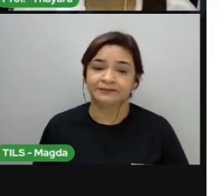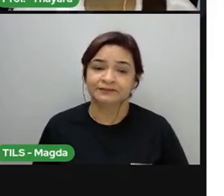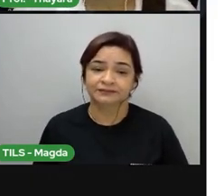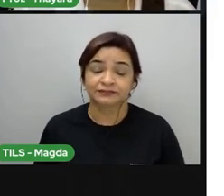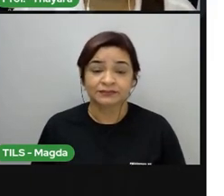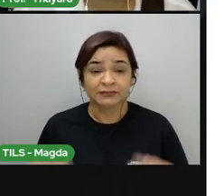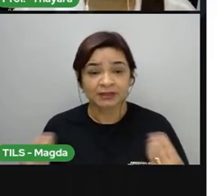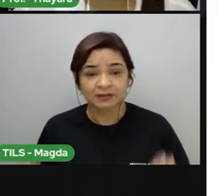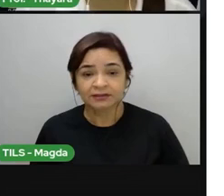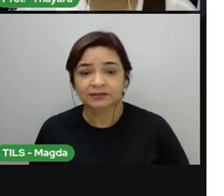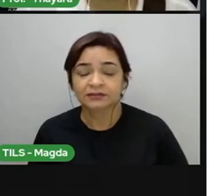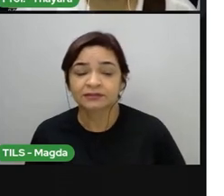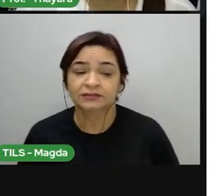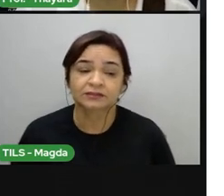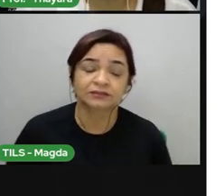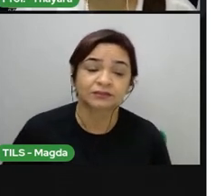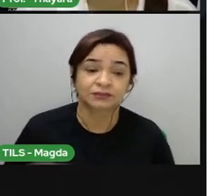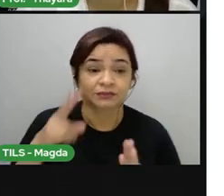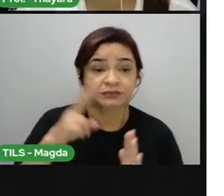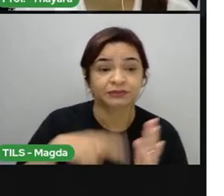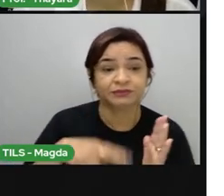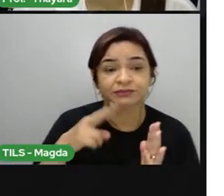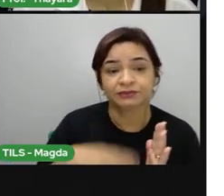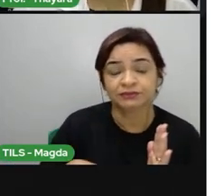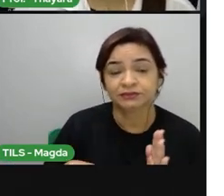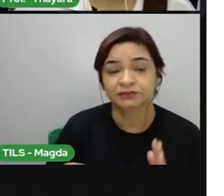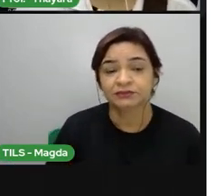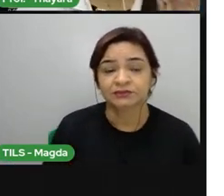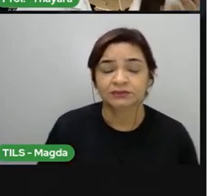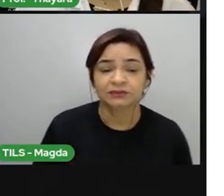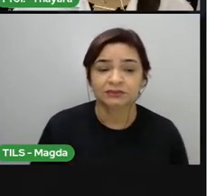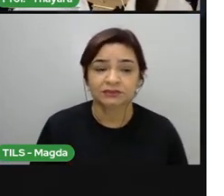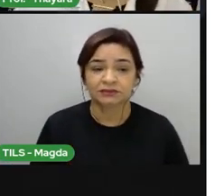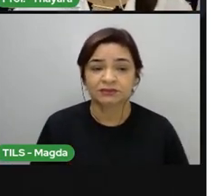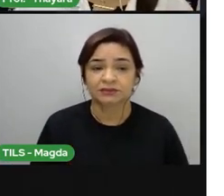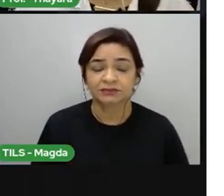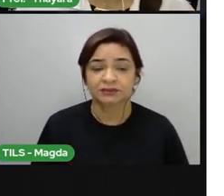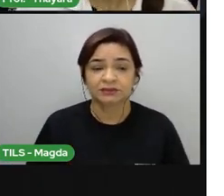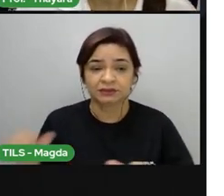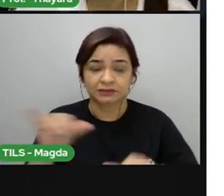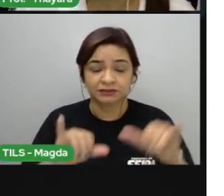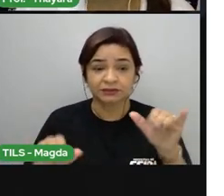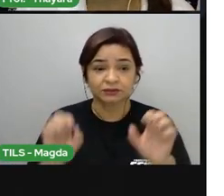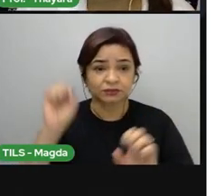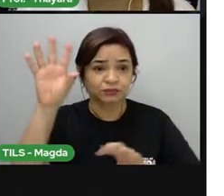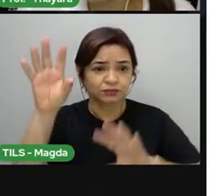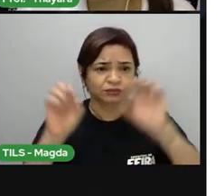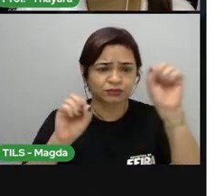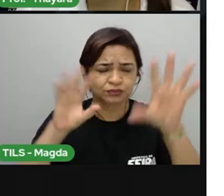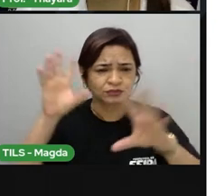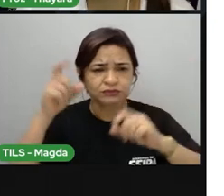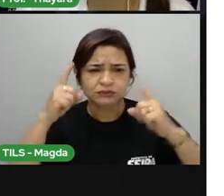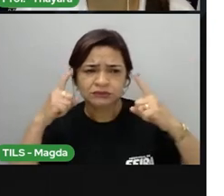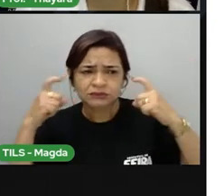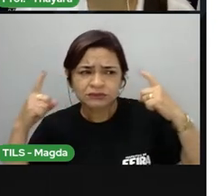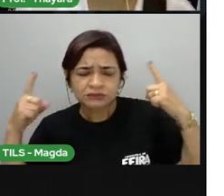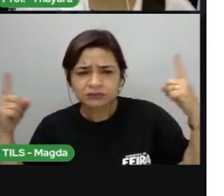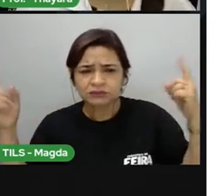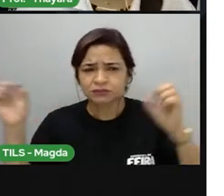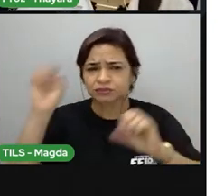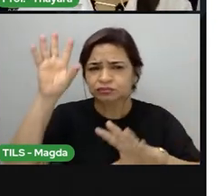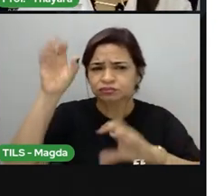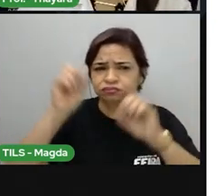Então, vou ler aqui a reportagem para vocês. Química dos fogos de artifícios. Barulhos estrondosos acompanhados de